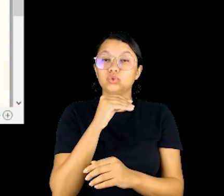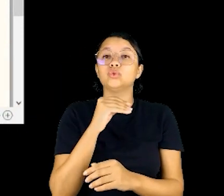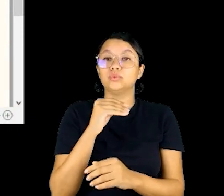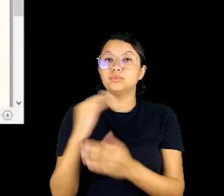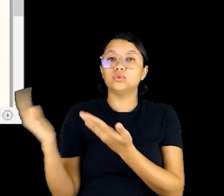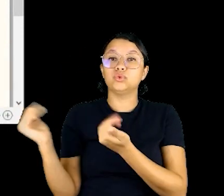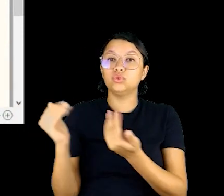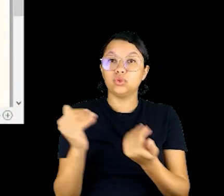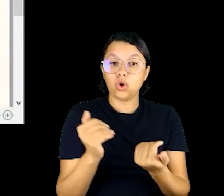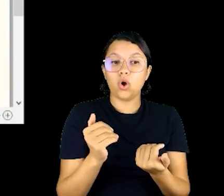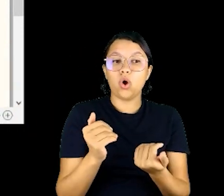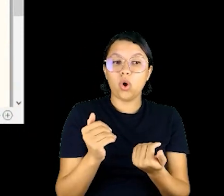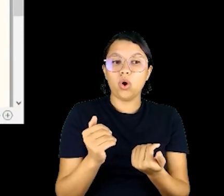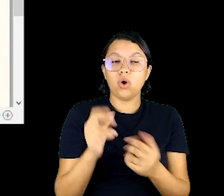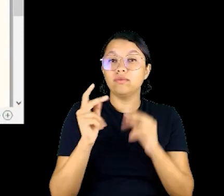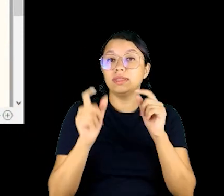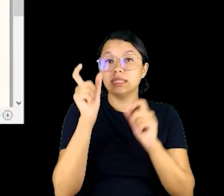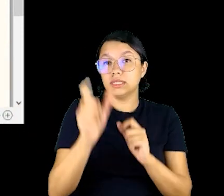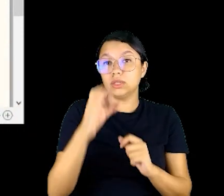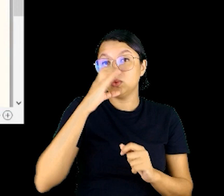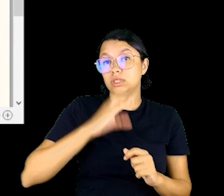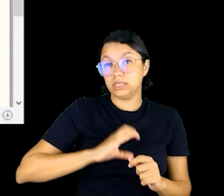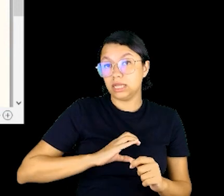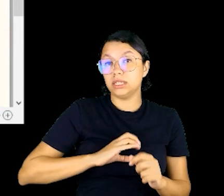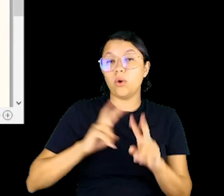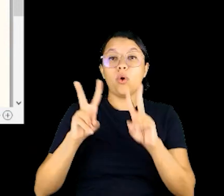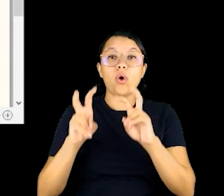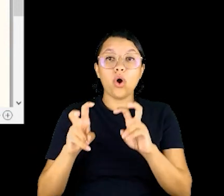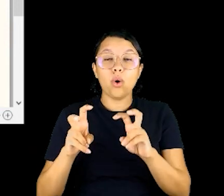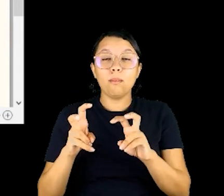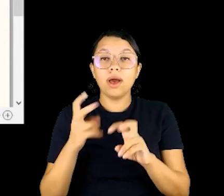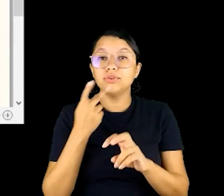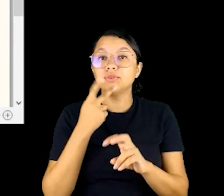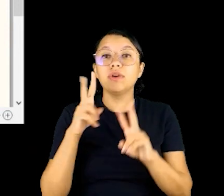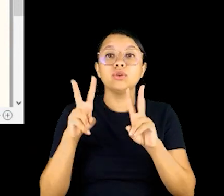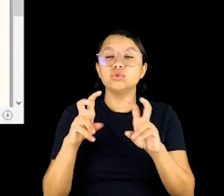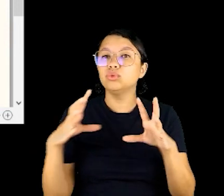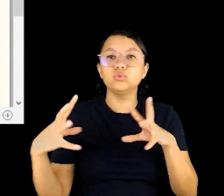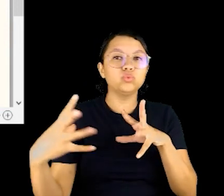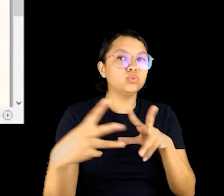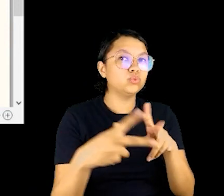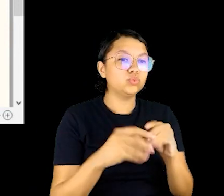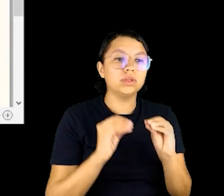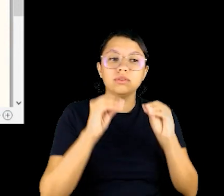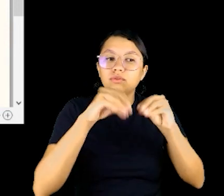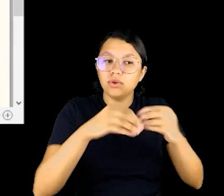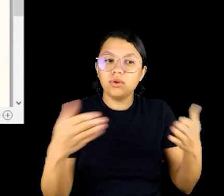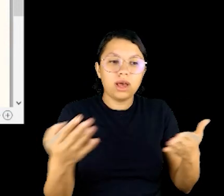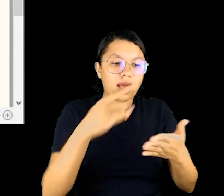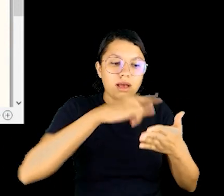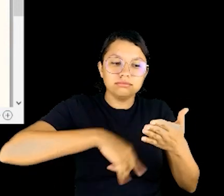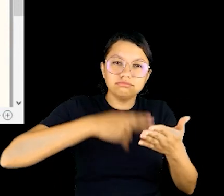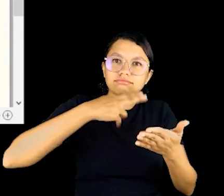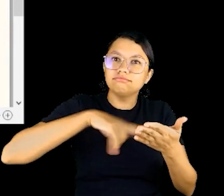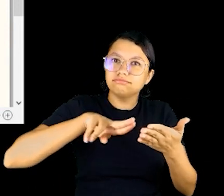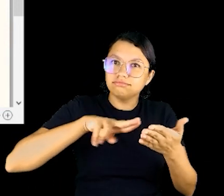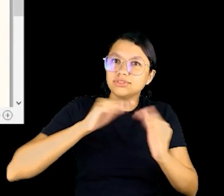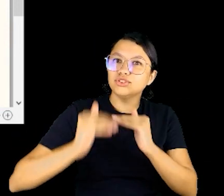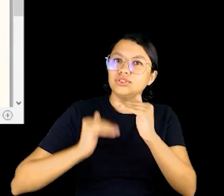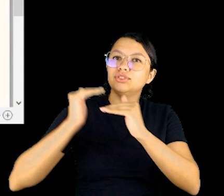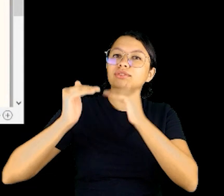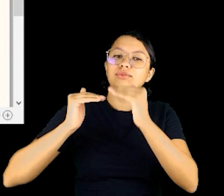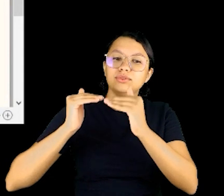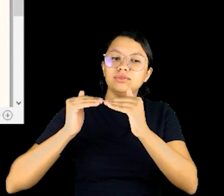e jovens como cidadãos com temáticas que fomentem a inclusão que nada mais é do tudo que foi colocado nessa